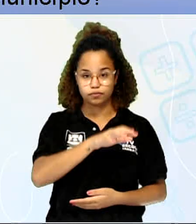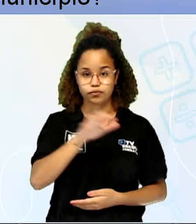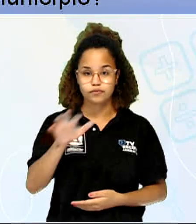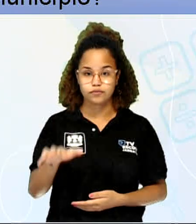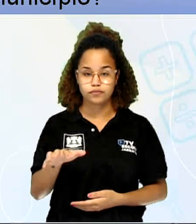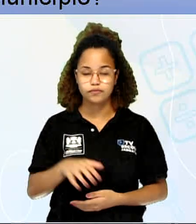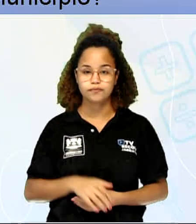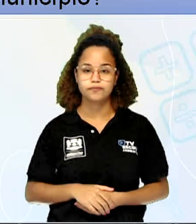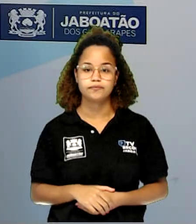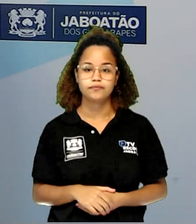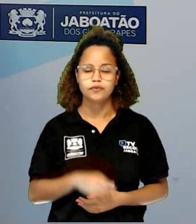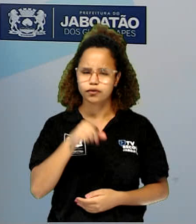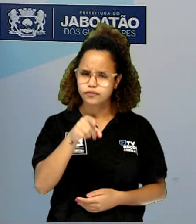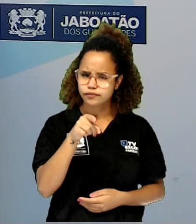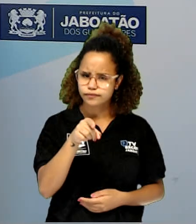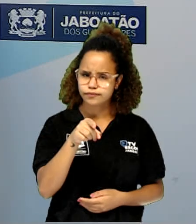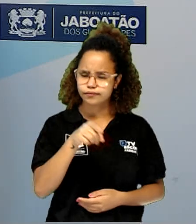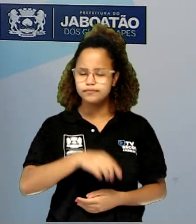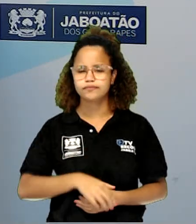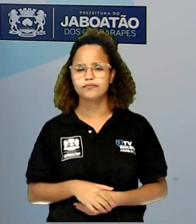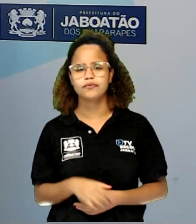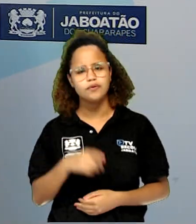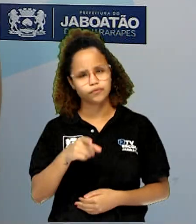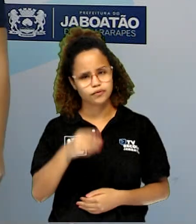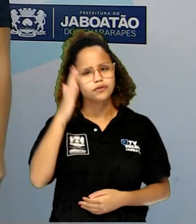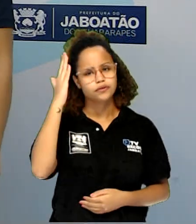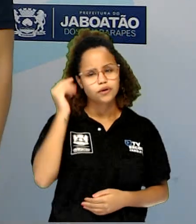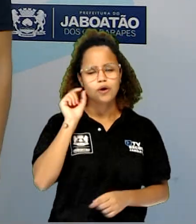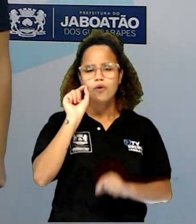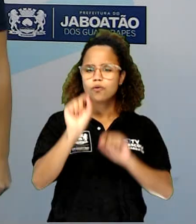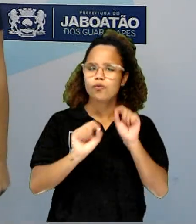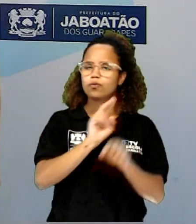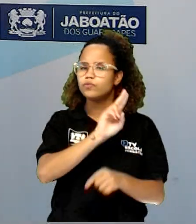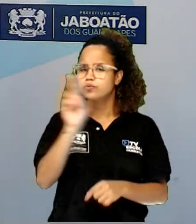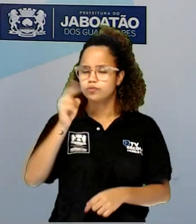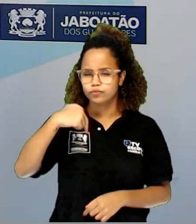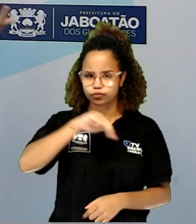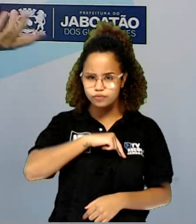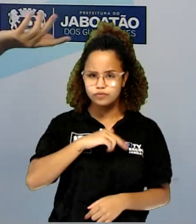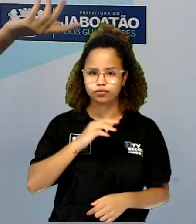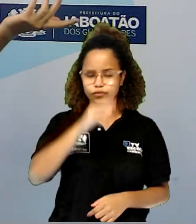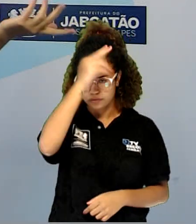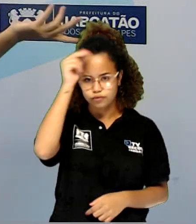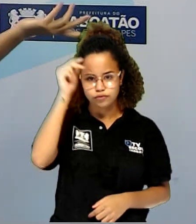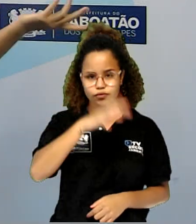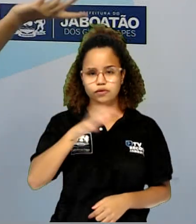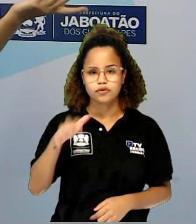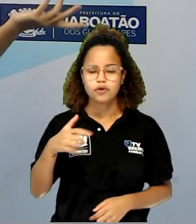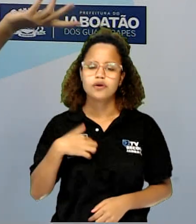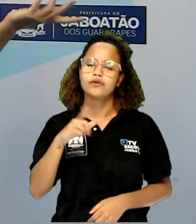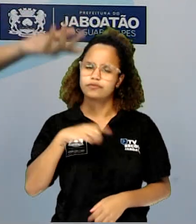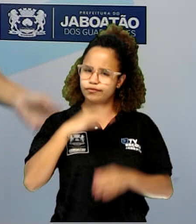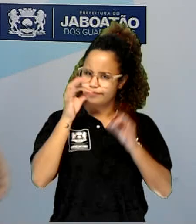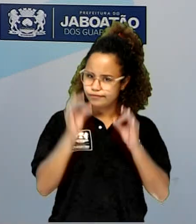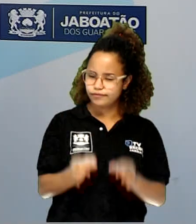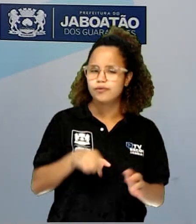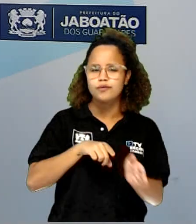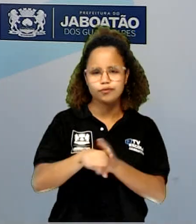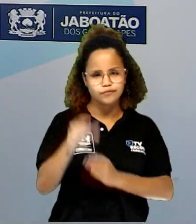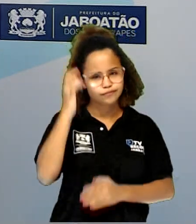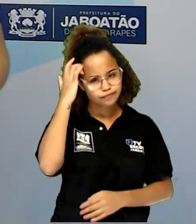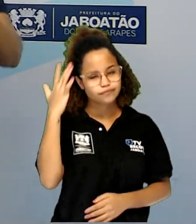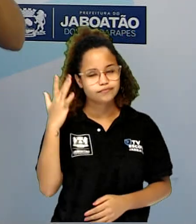você, estudante? Você sabe qual é nome do nosso município? Eu tenho certeza. Essa pergunta é muito fácil, né?